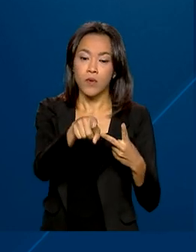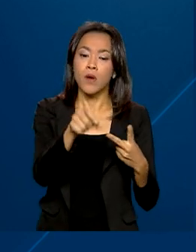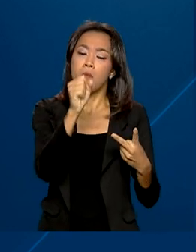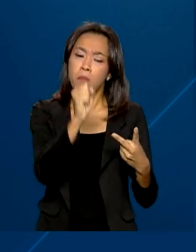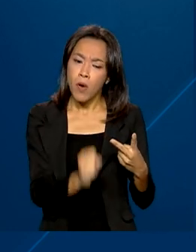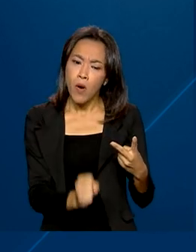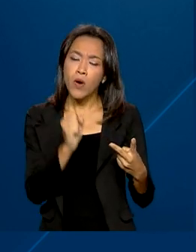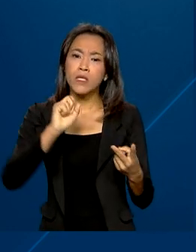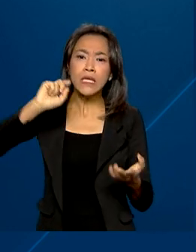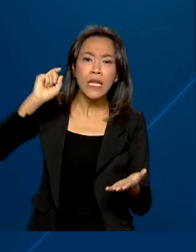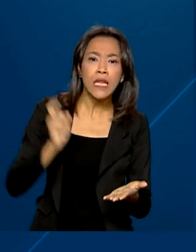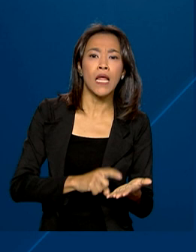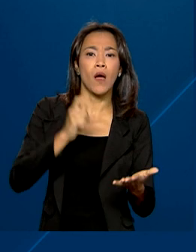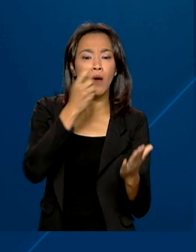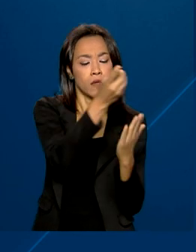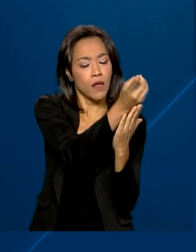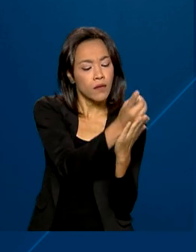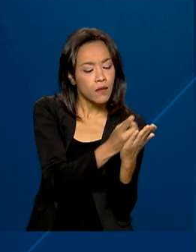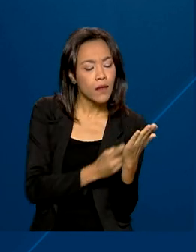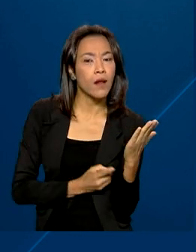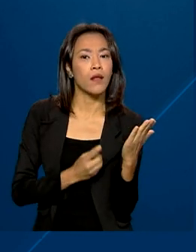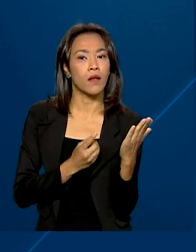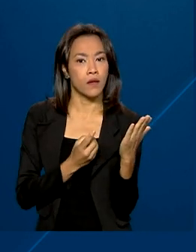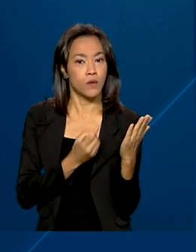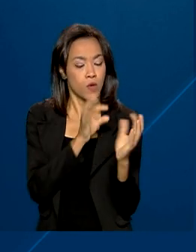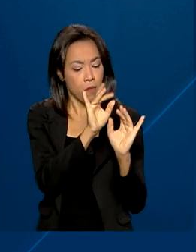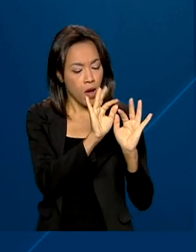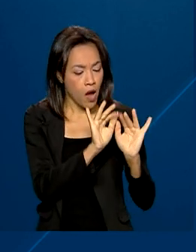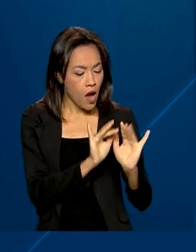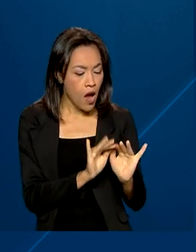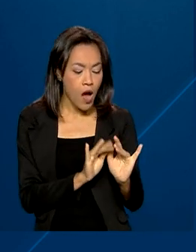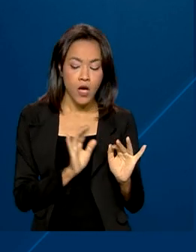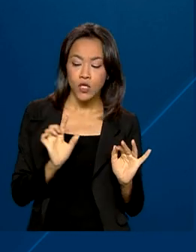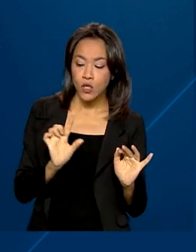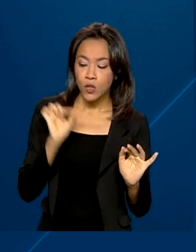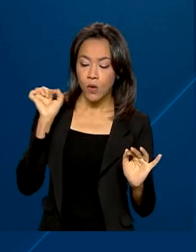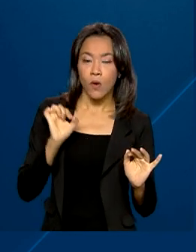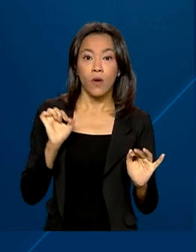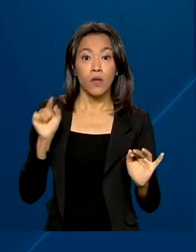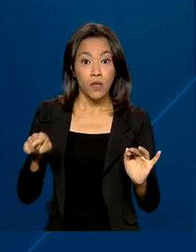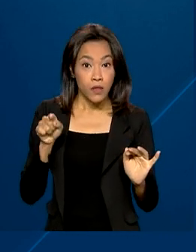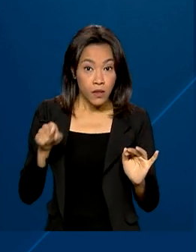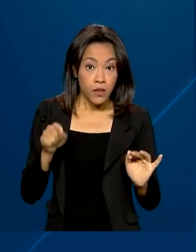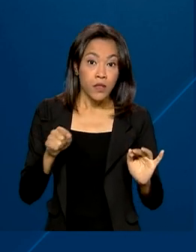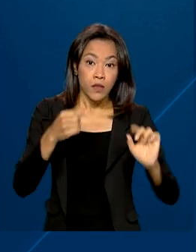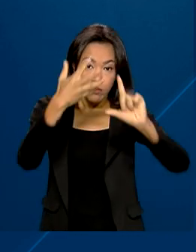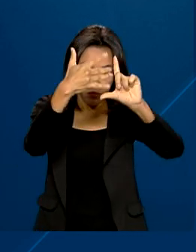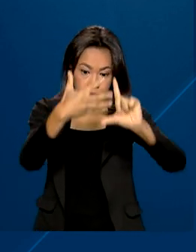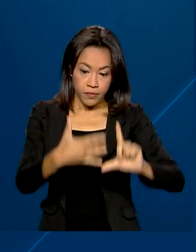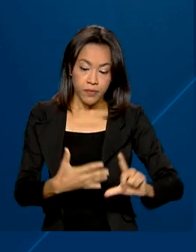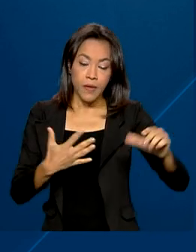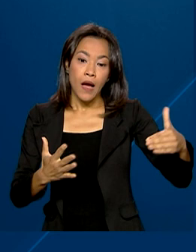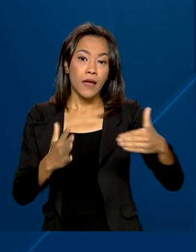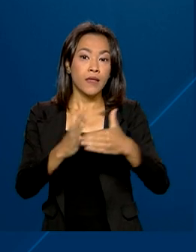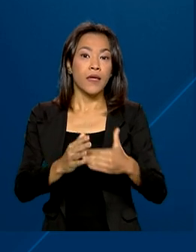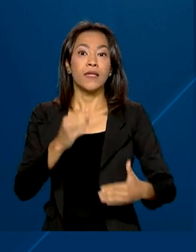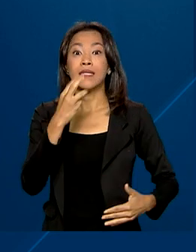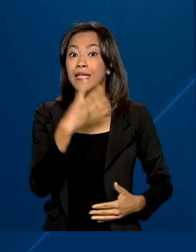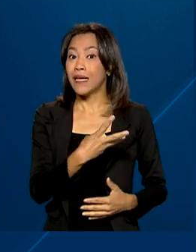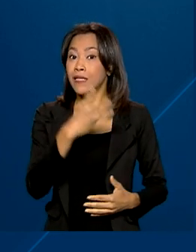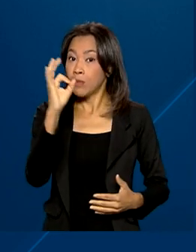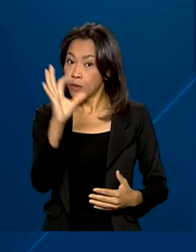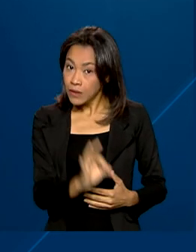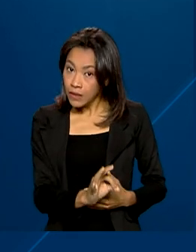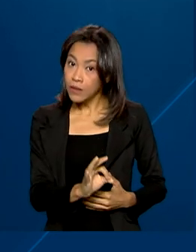ser feitas na hora de declarar o imposto de renda. Basta indicar a escolha no site da Receita com um limite de até 3% do